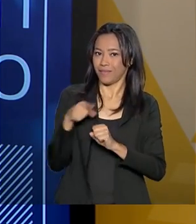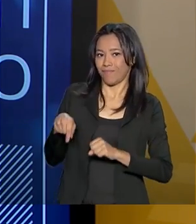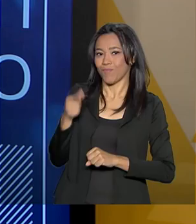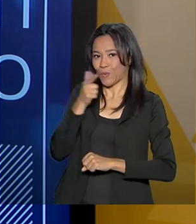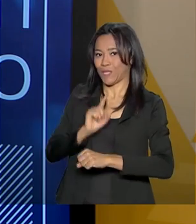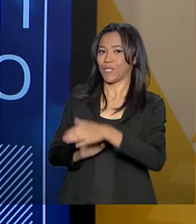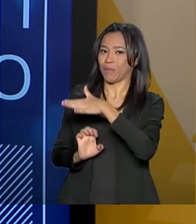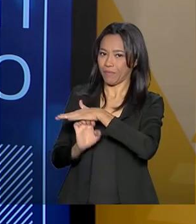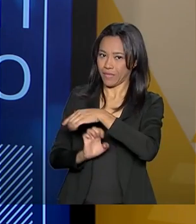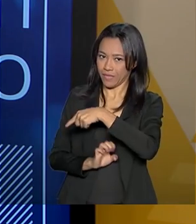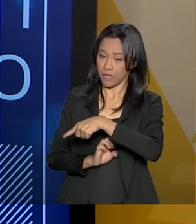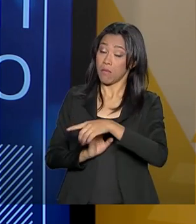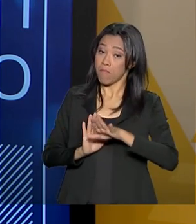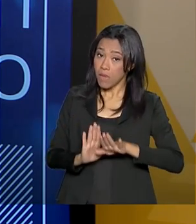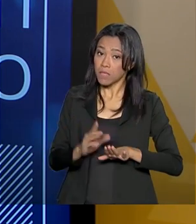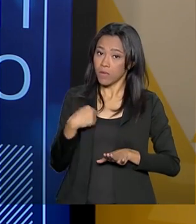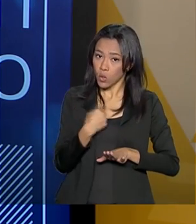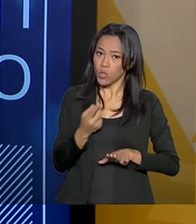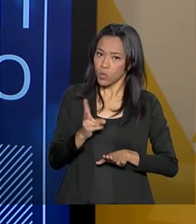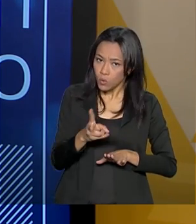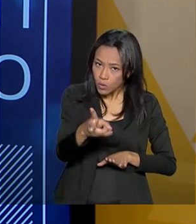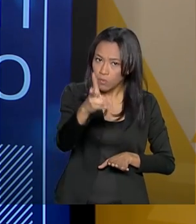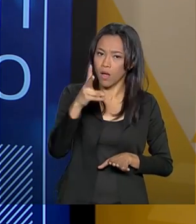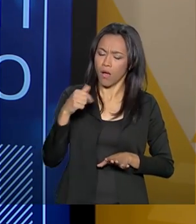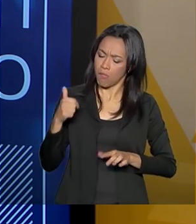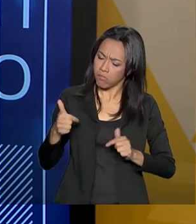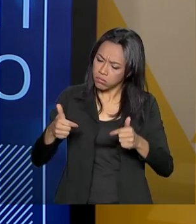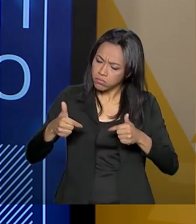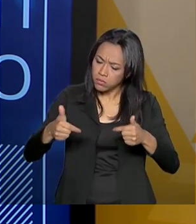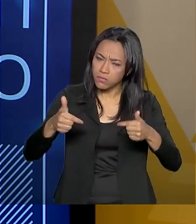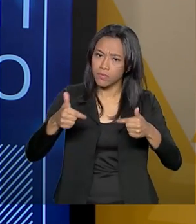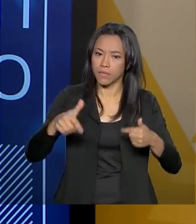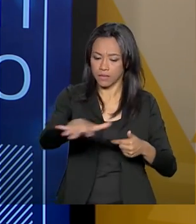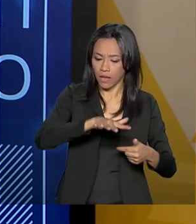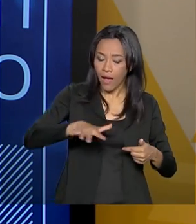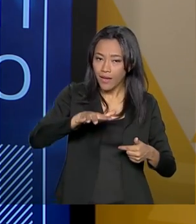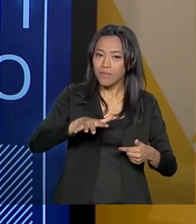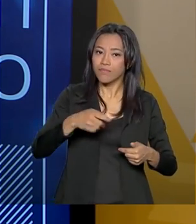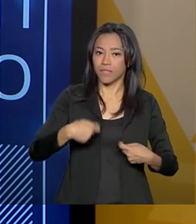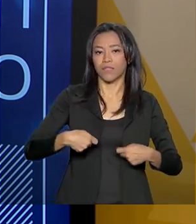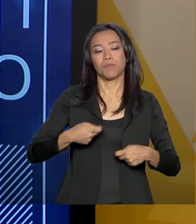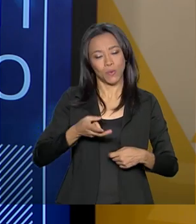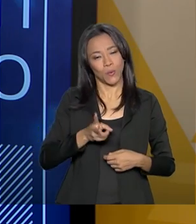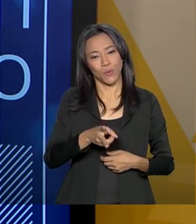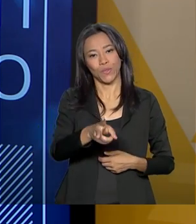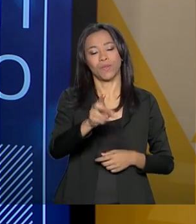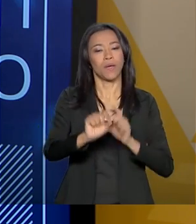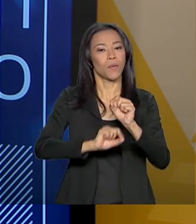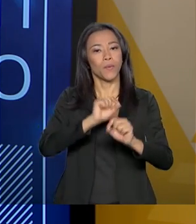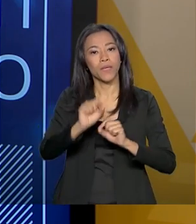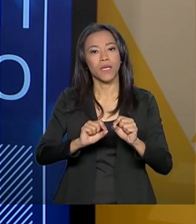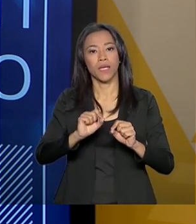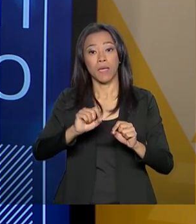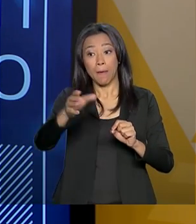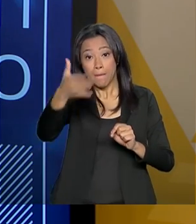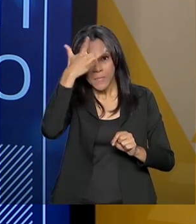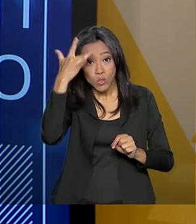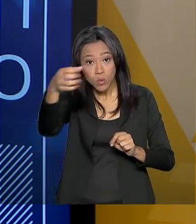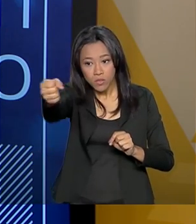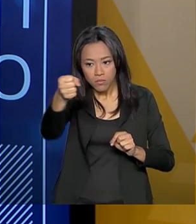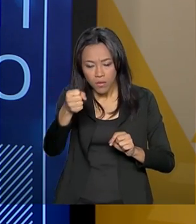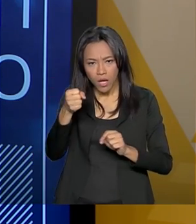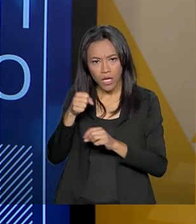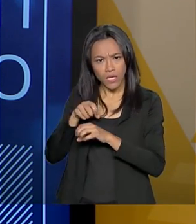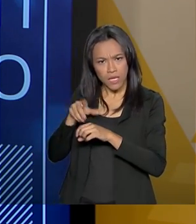supremacia em agricultura, a gente tem que continuar investindo nas pessoas da